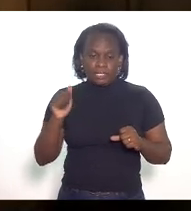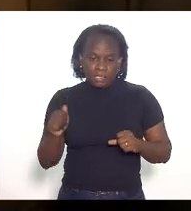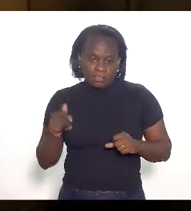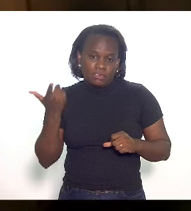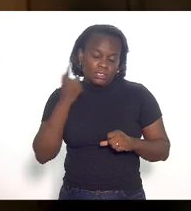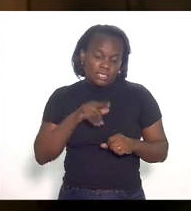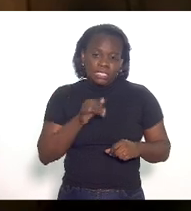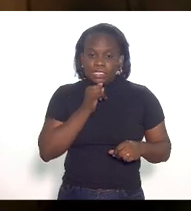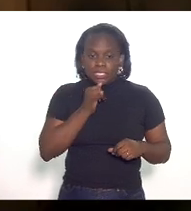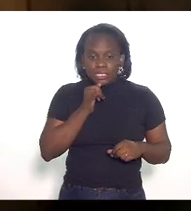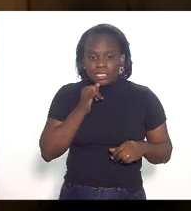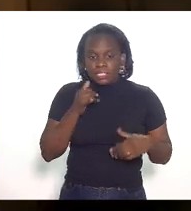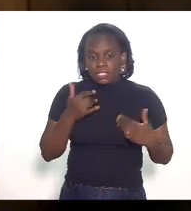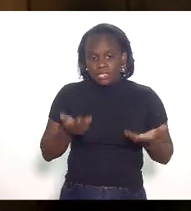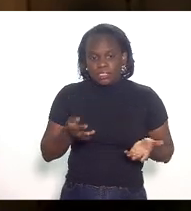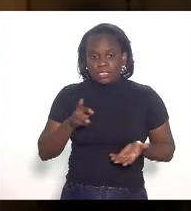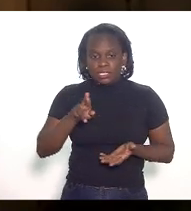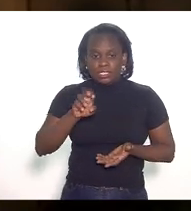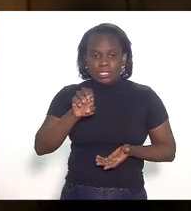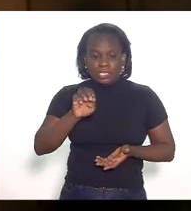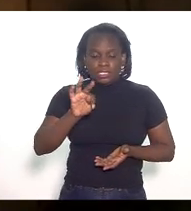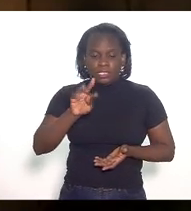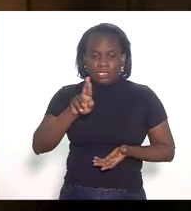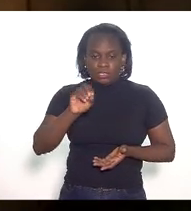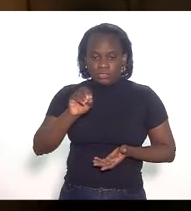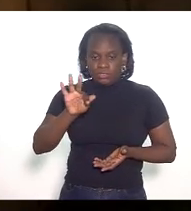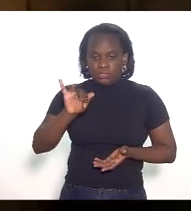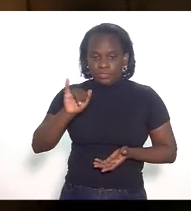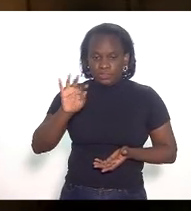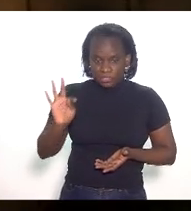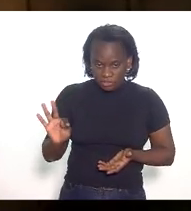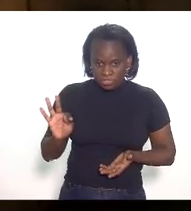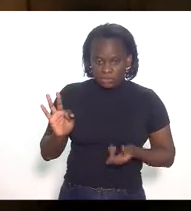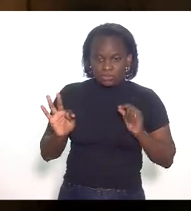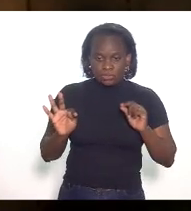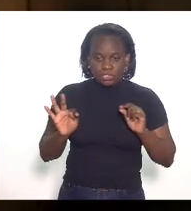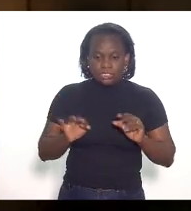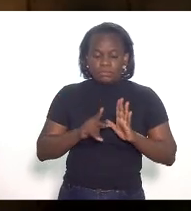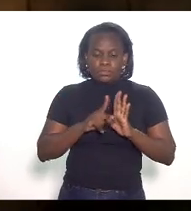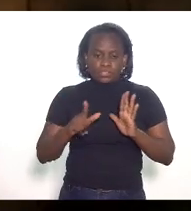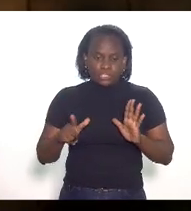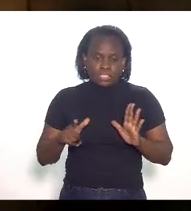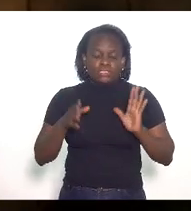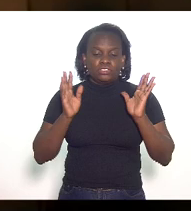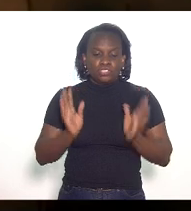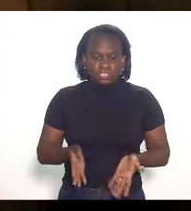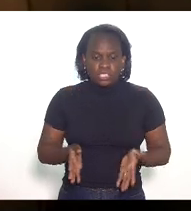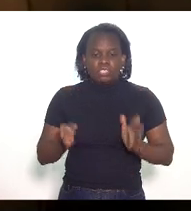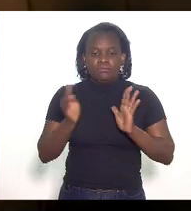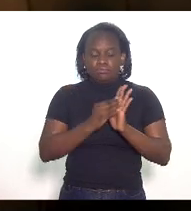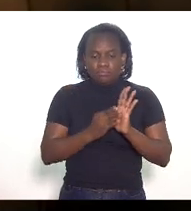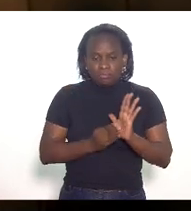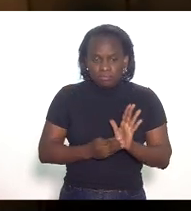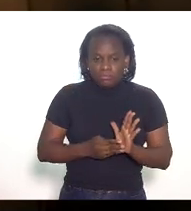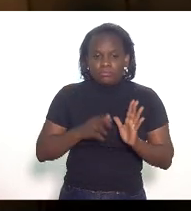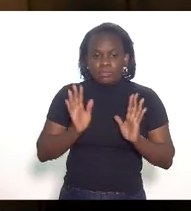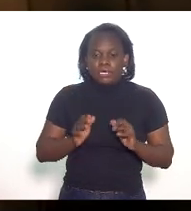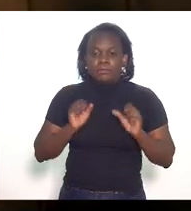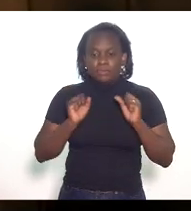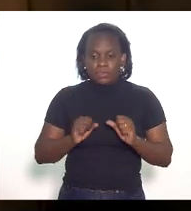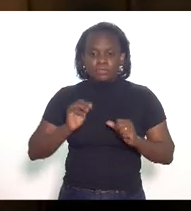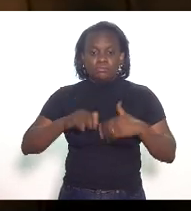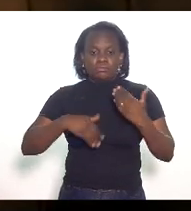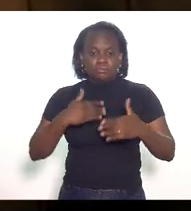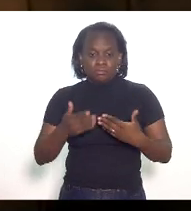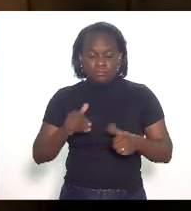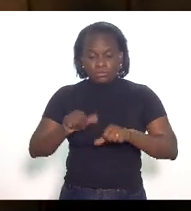por exemplo de um retrofit que seria os projetos já instalados aqui que sofreriam aí